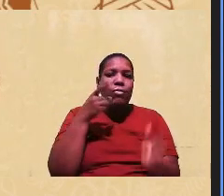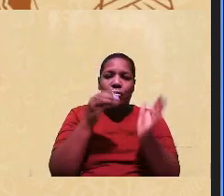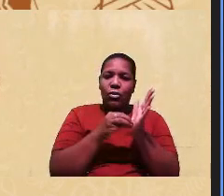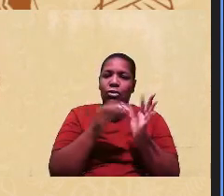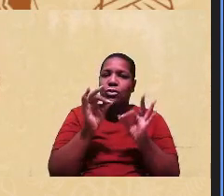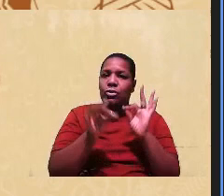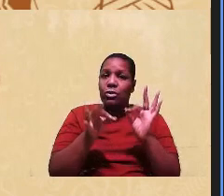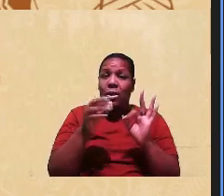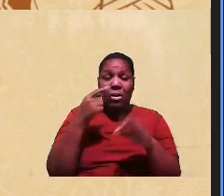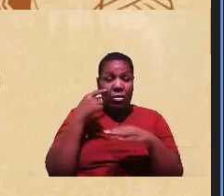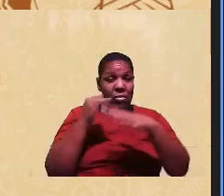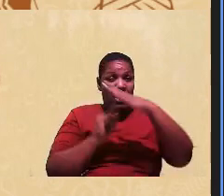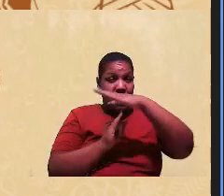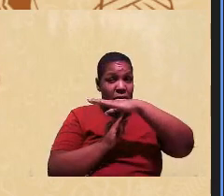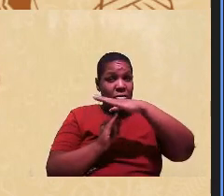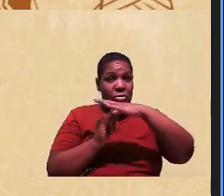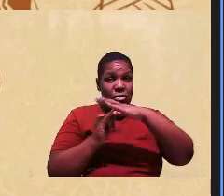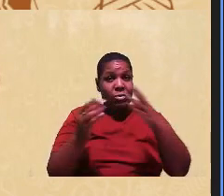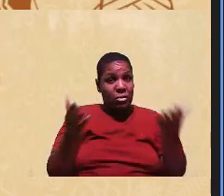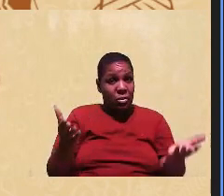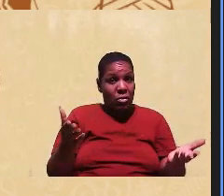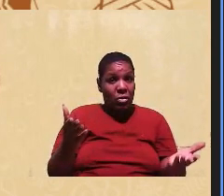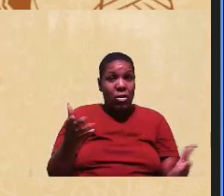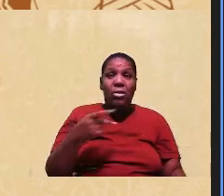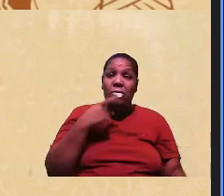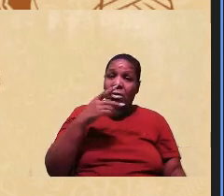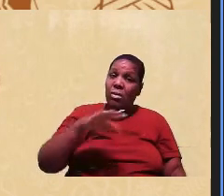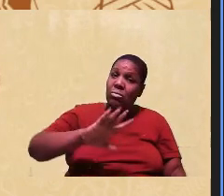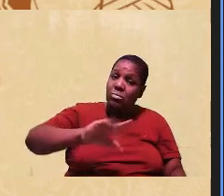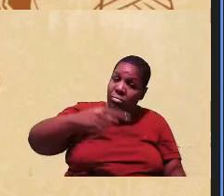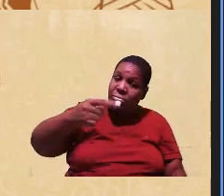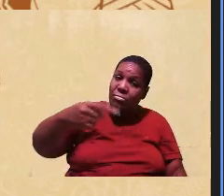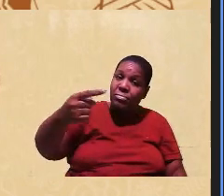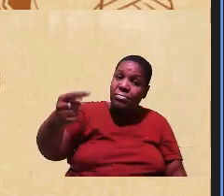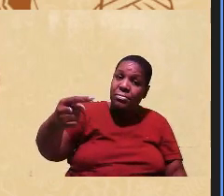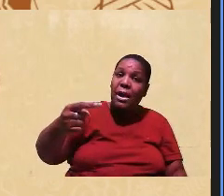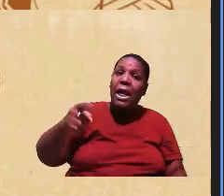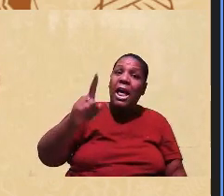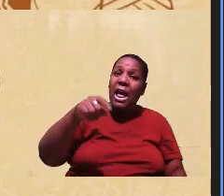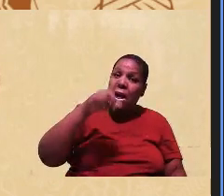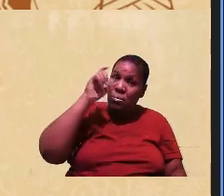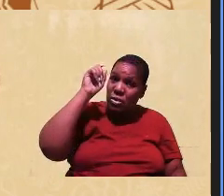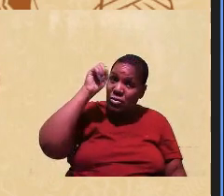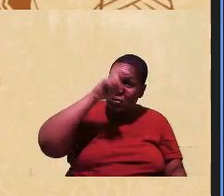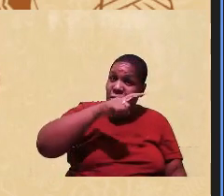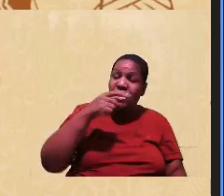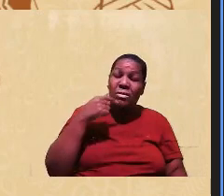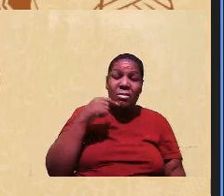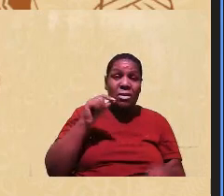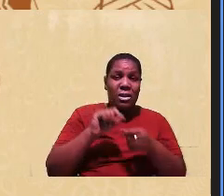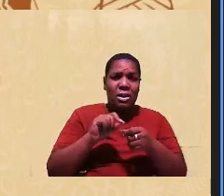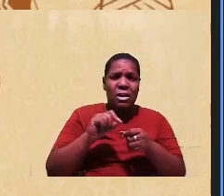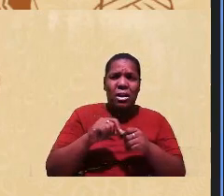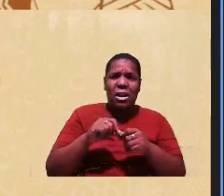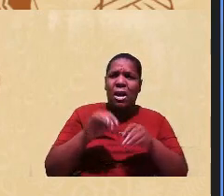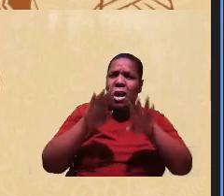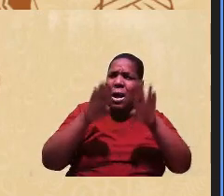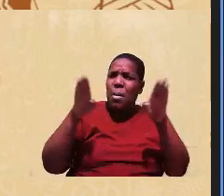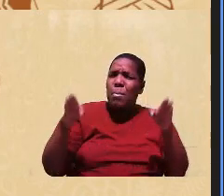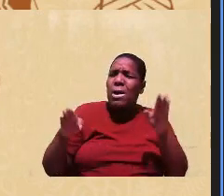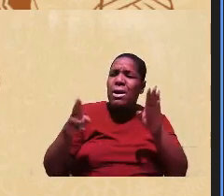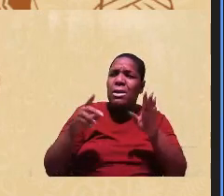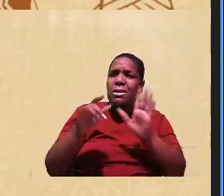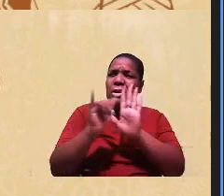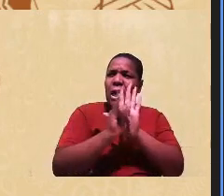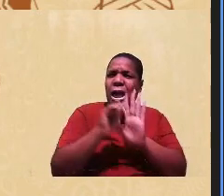instituições que reproduzem racismo institucional, que é uma dificuldade para fazer banca de heterodentificação, a